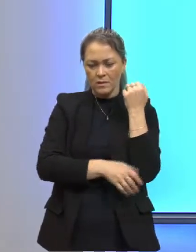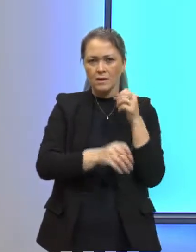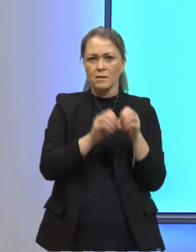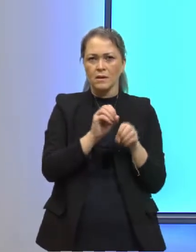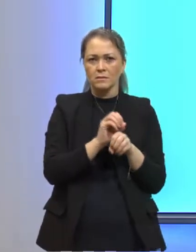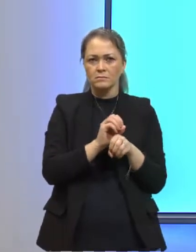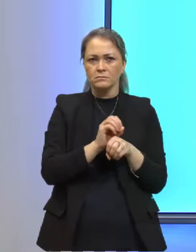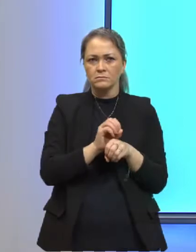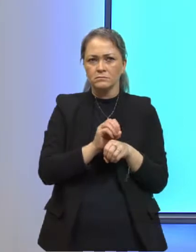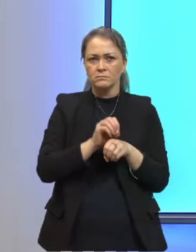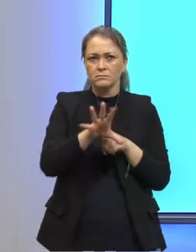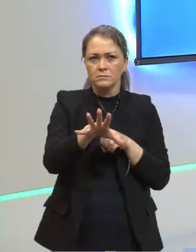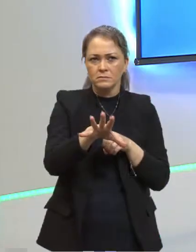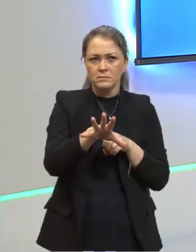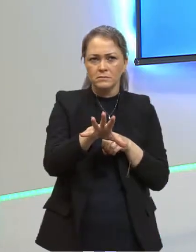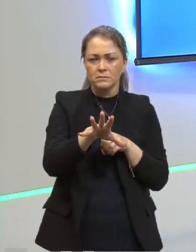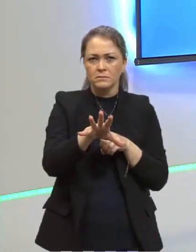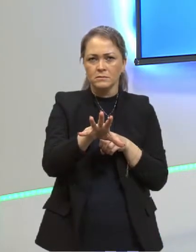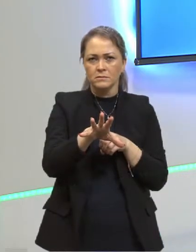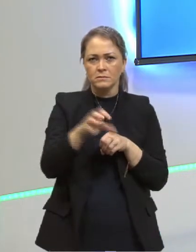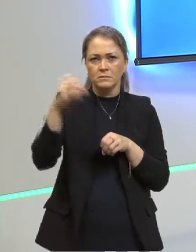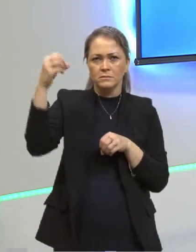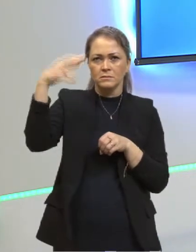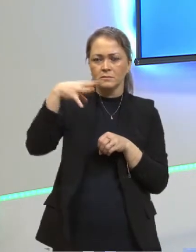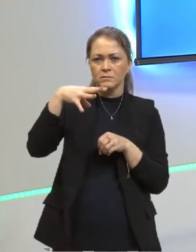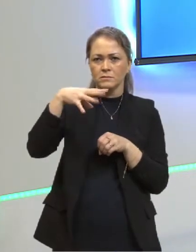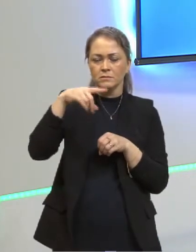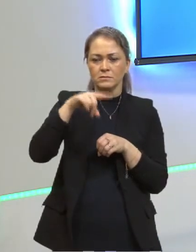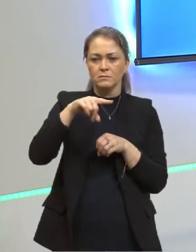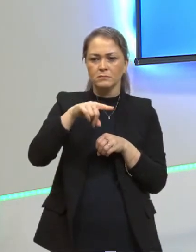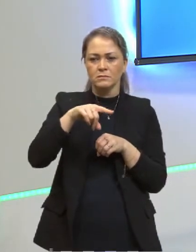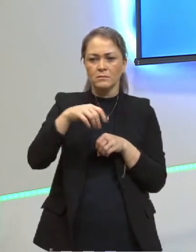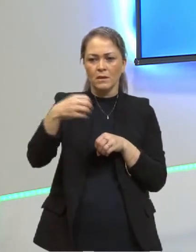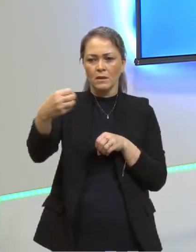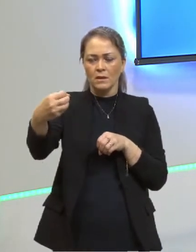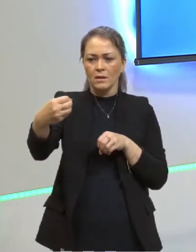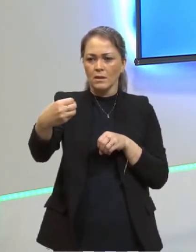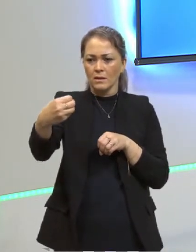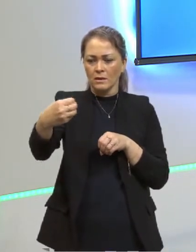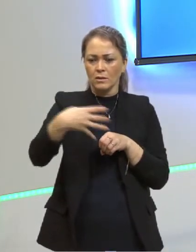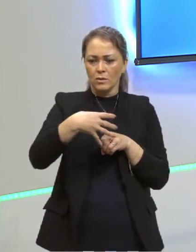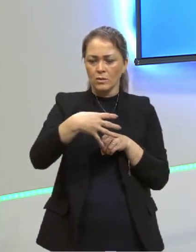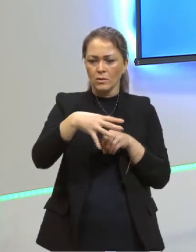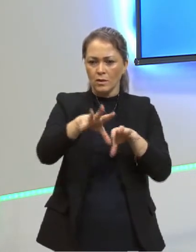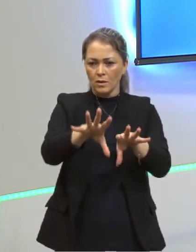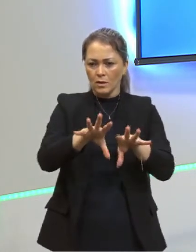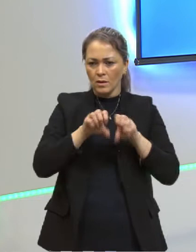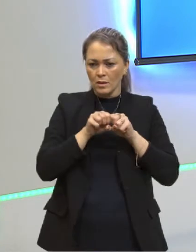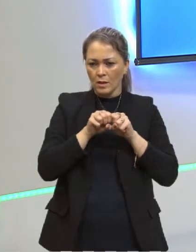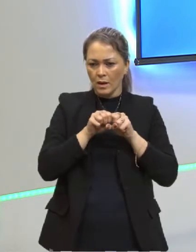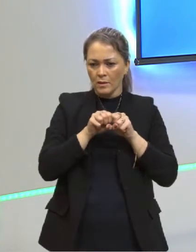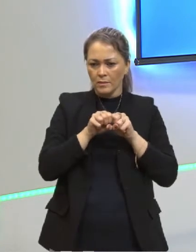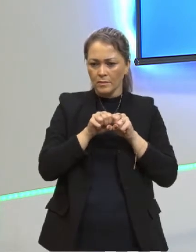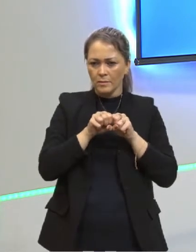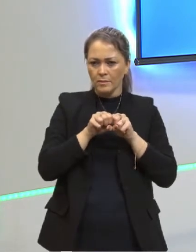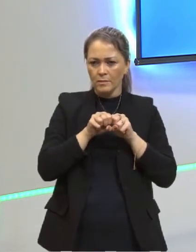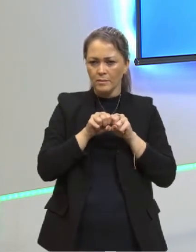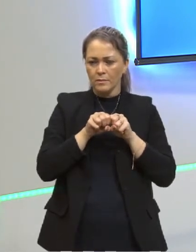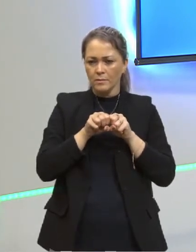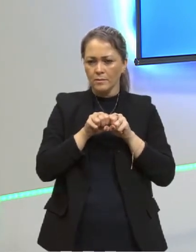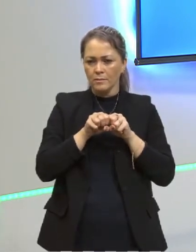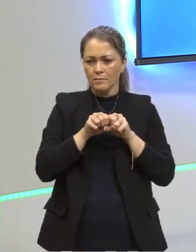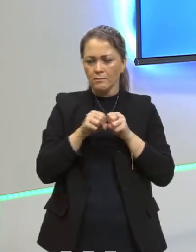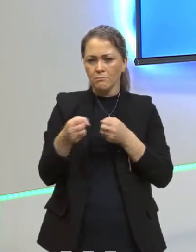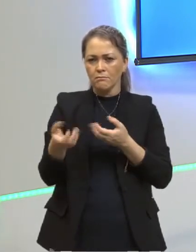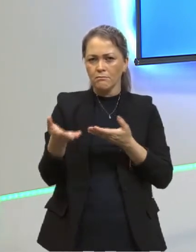Está emitindo luz e a luz que ele recebe ele absorve bastante. Ele não reflete como a calça preta, como a blusa preta,